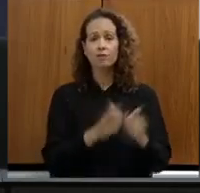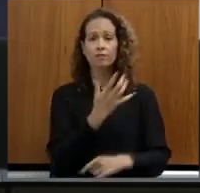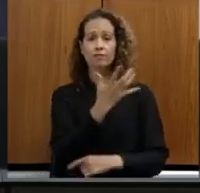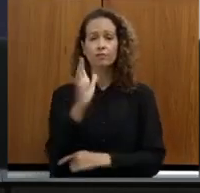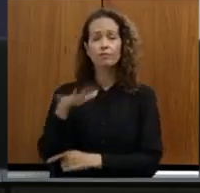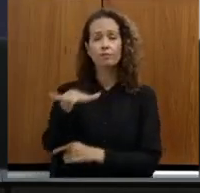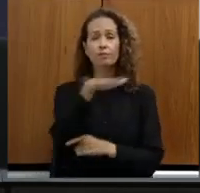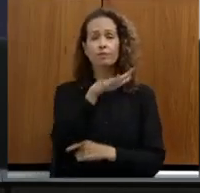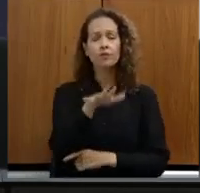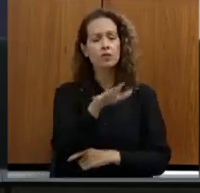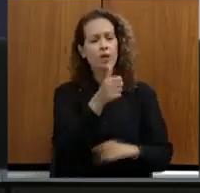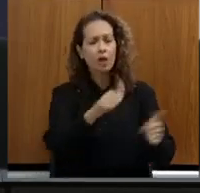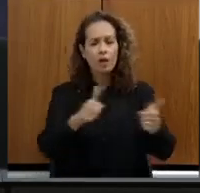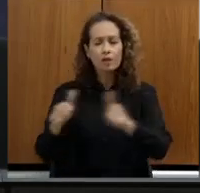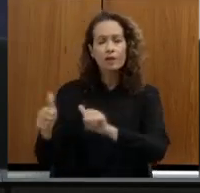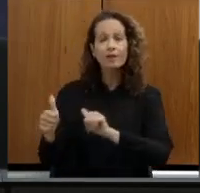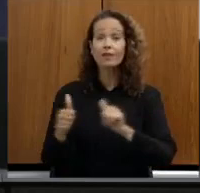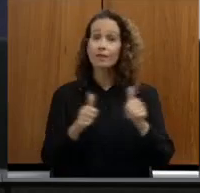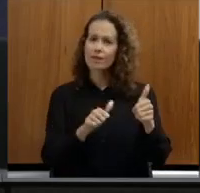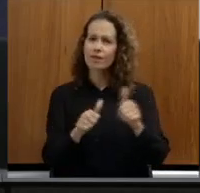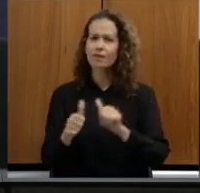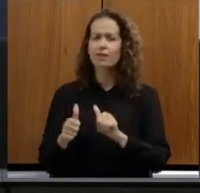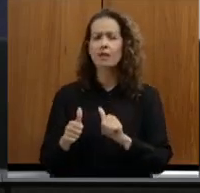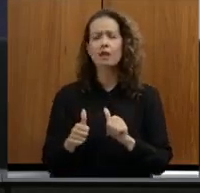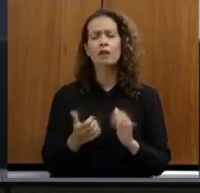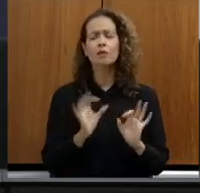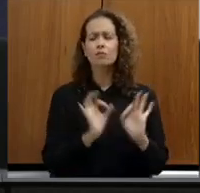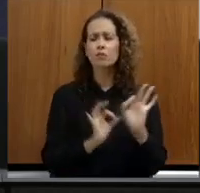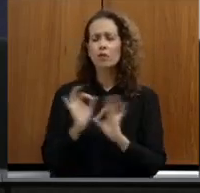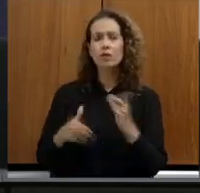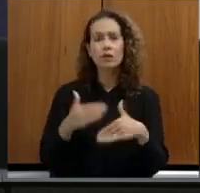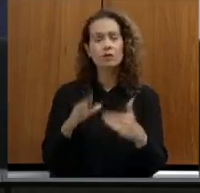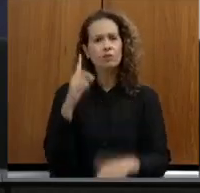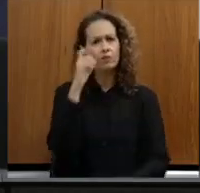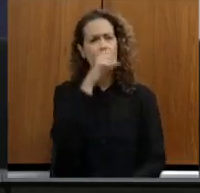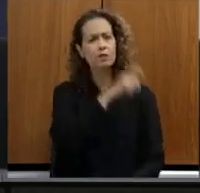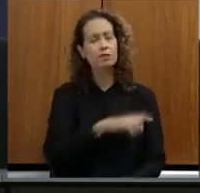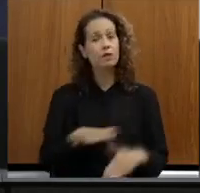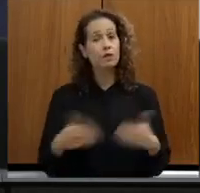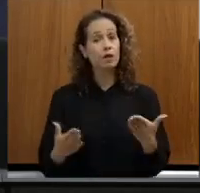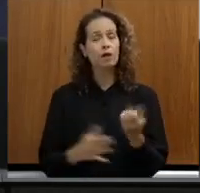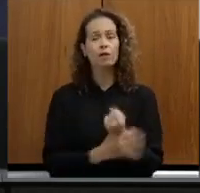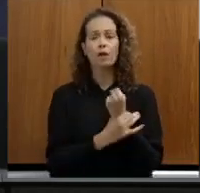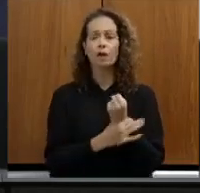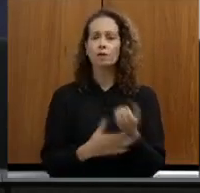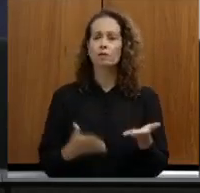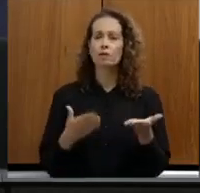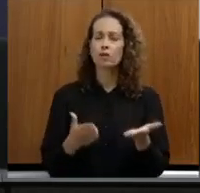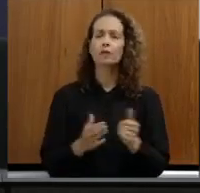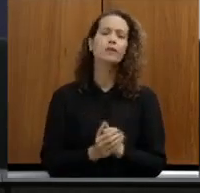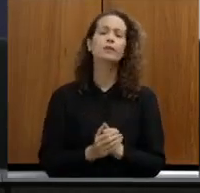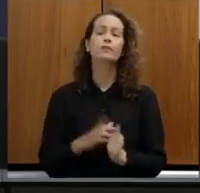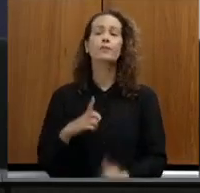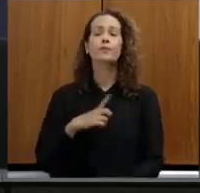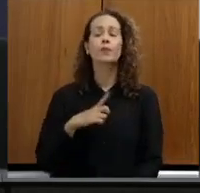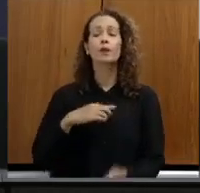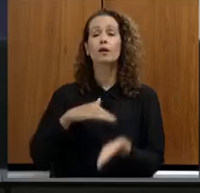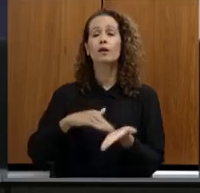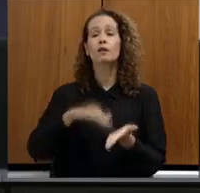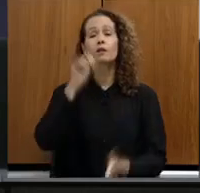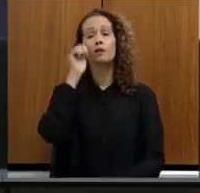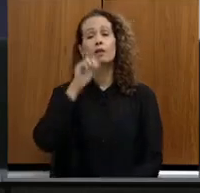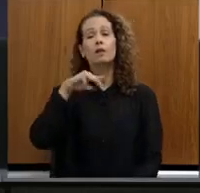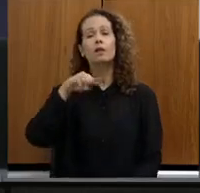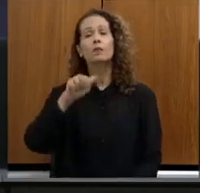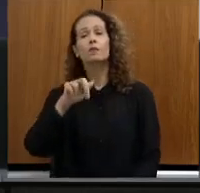alta complexidade. Então, essa segurança que eu tenho visto a secretária Marília buscar, e pela primeira vez